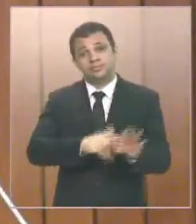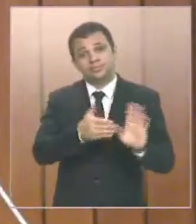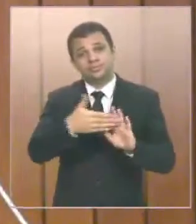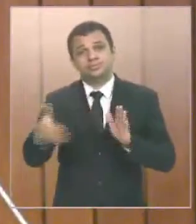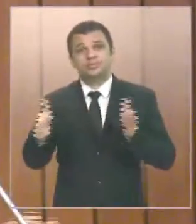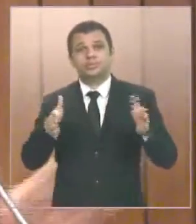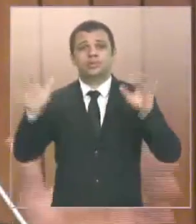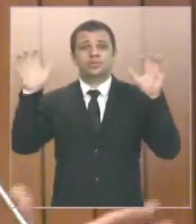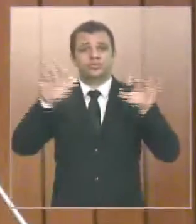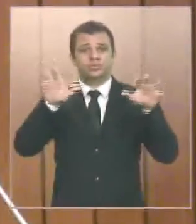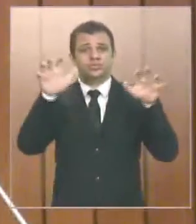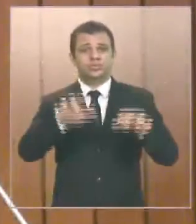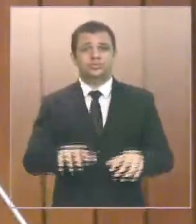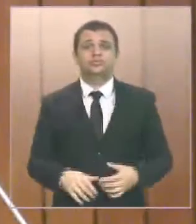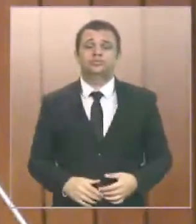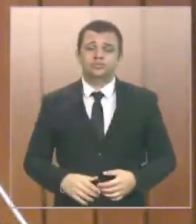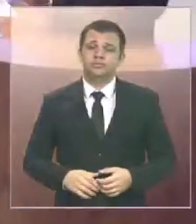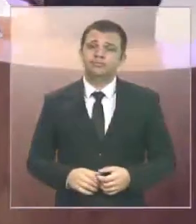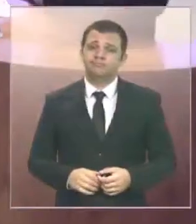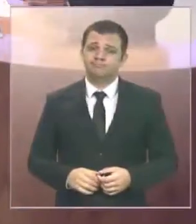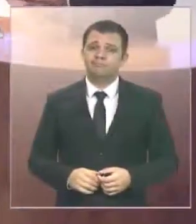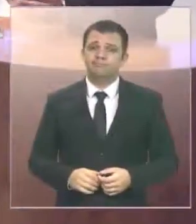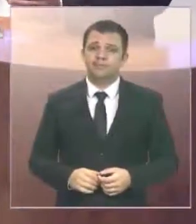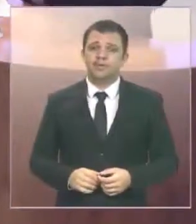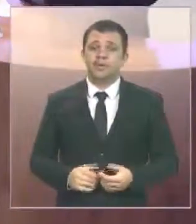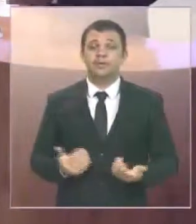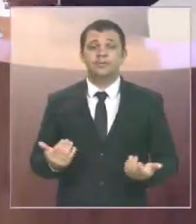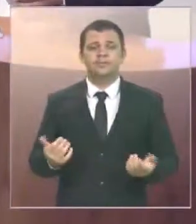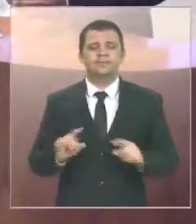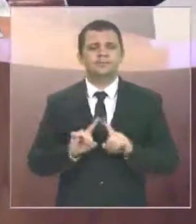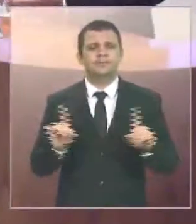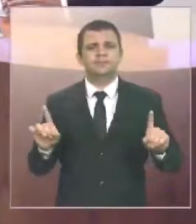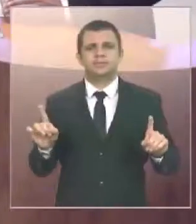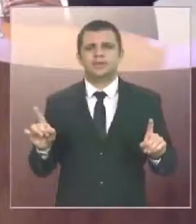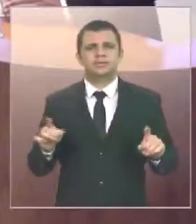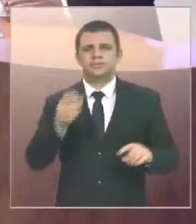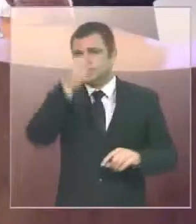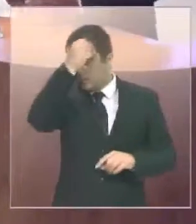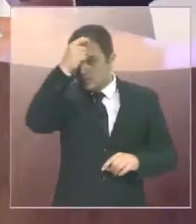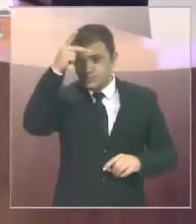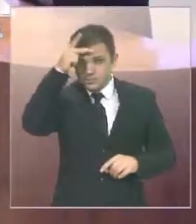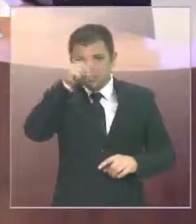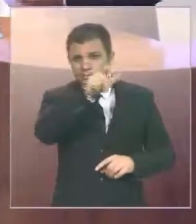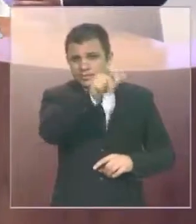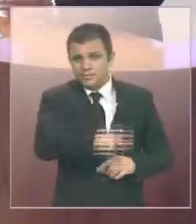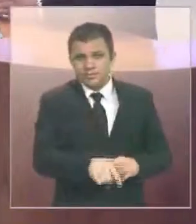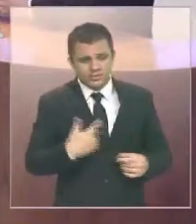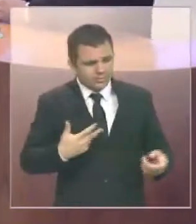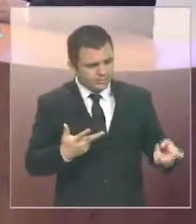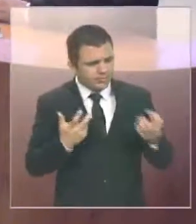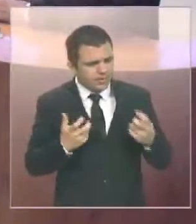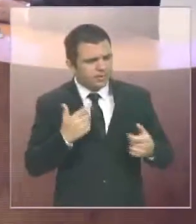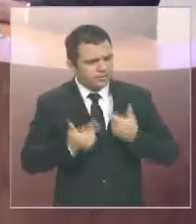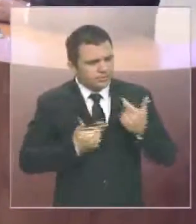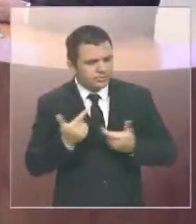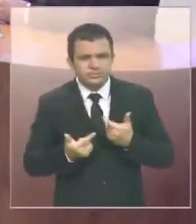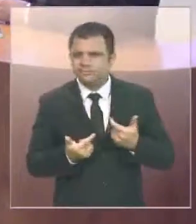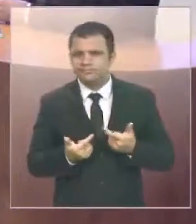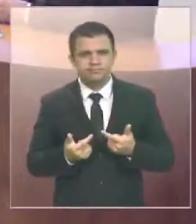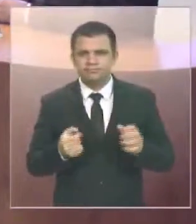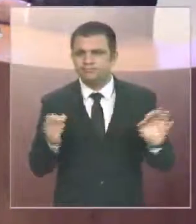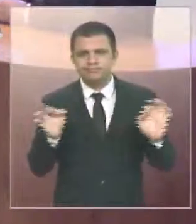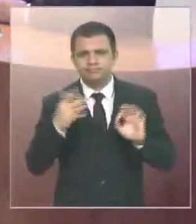E você não vê nenhuma reação por parte da administração municipal no sentido de solucionar